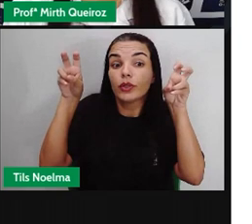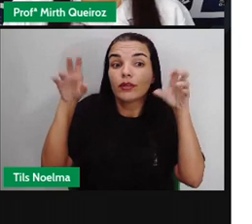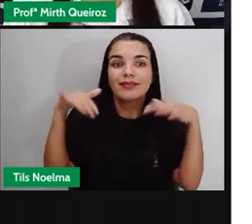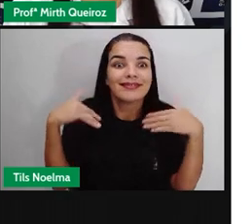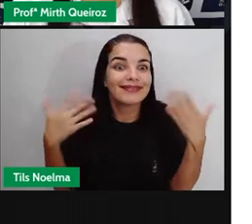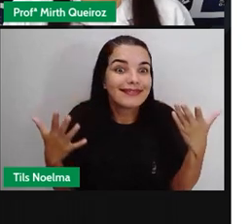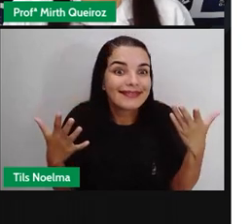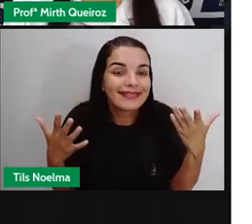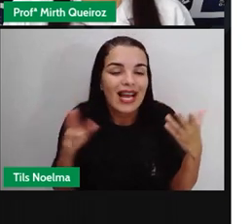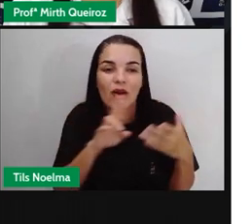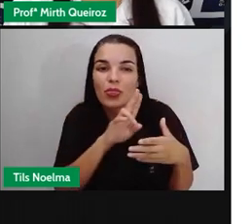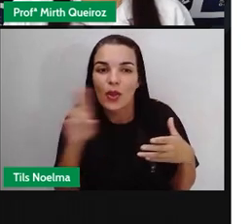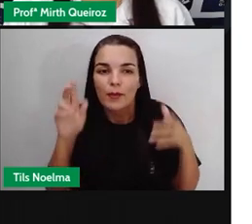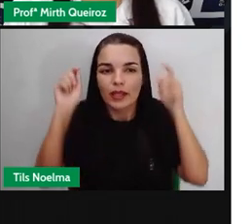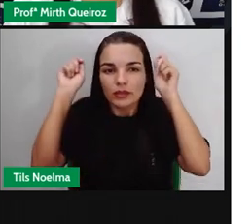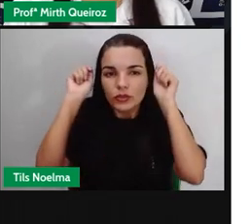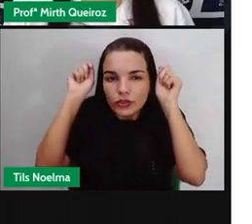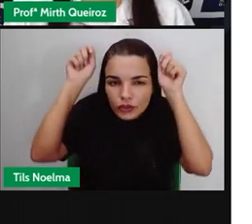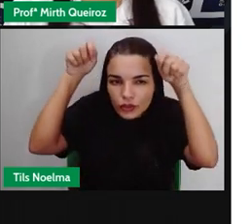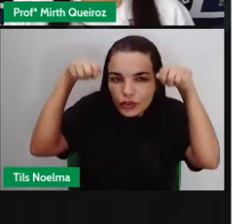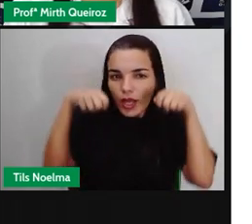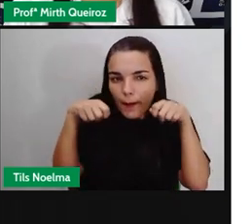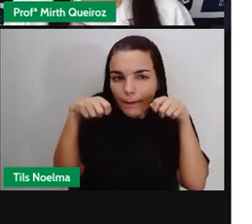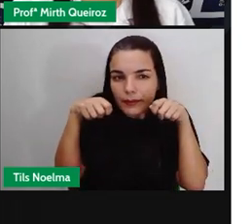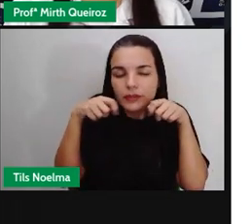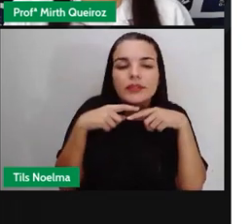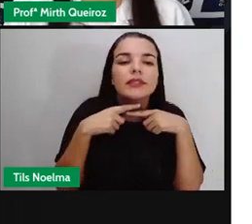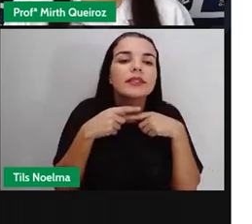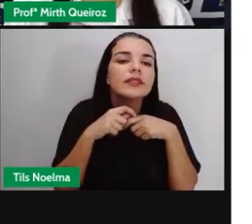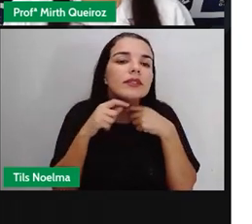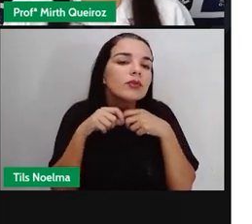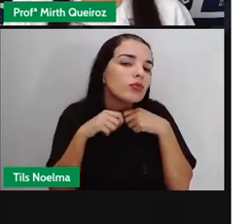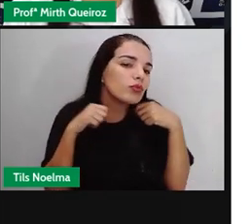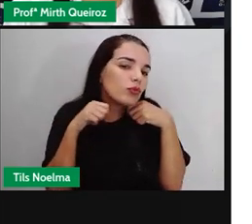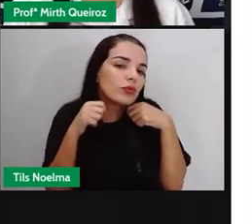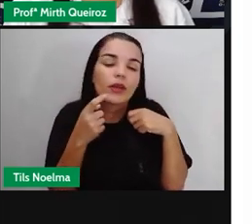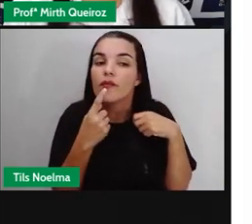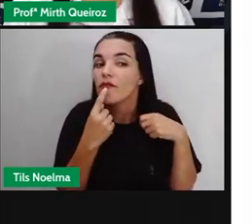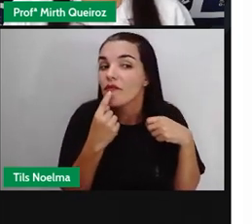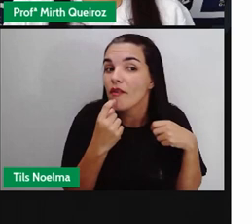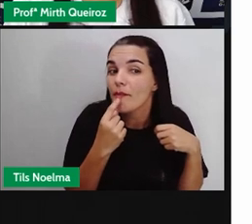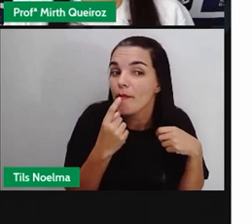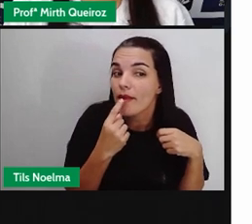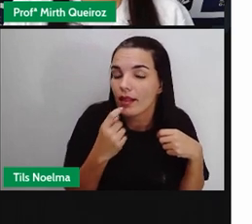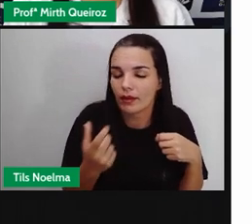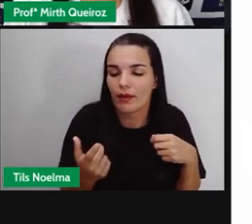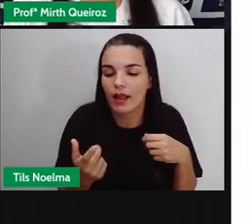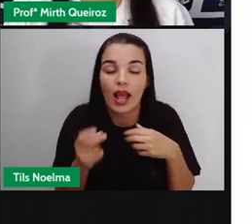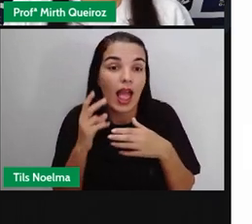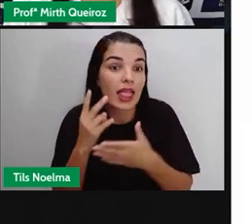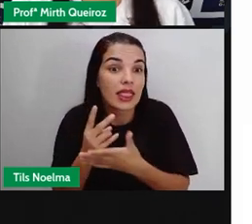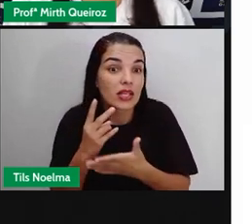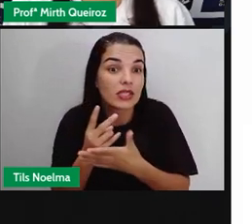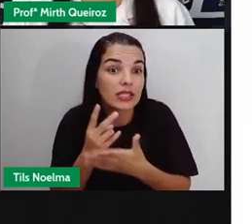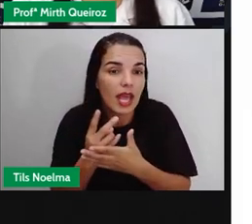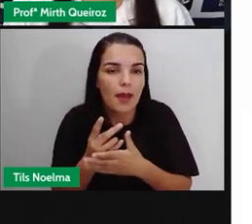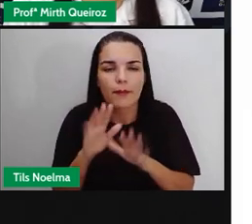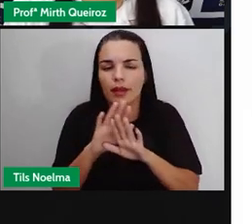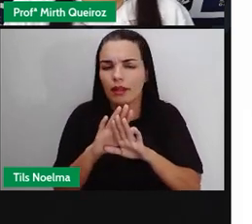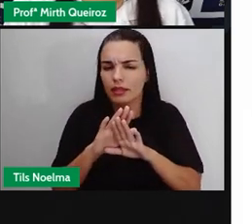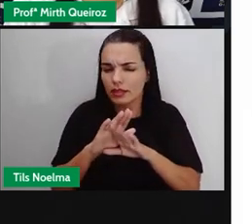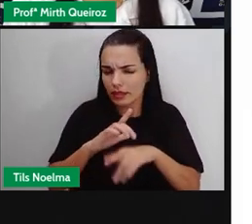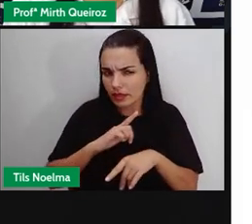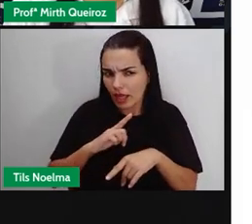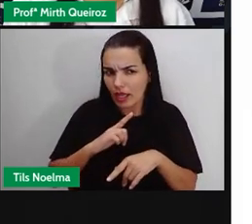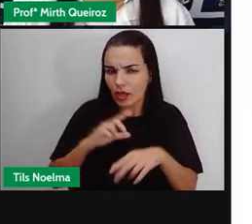Chapeuzinho vermelho Lembra que a Pró falou na outra aula Que, geralmente, os contos, os contos de fada, né? Eles vão